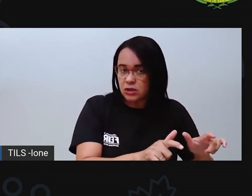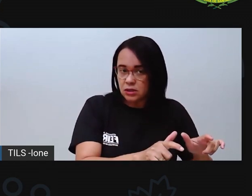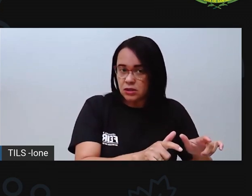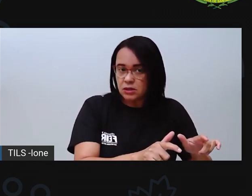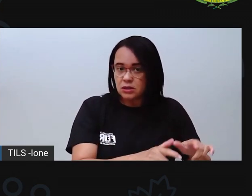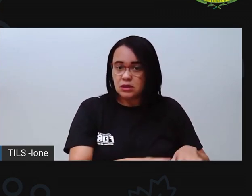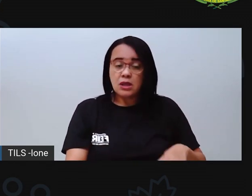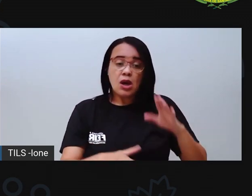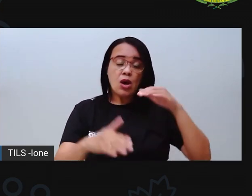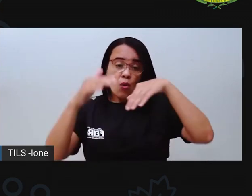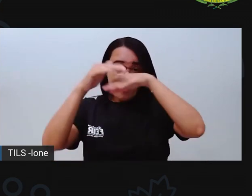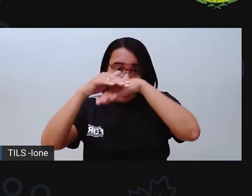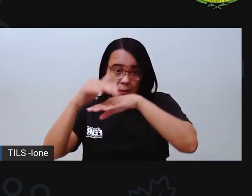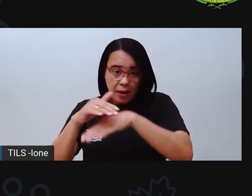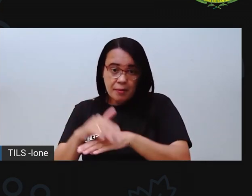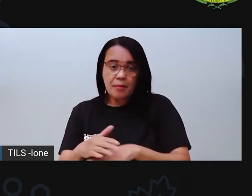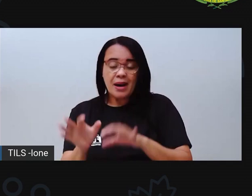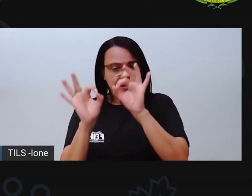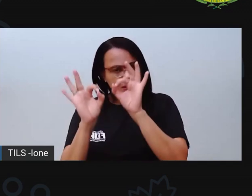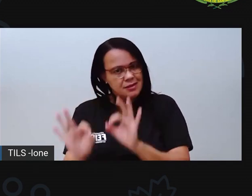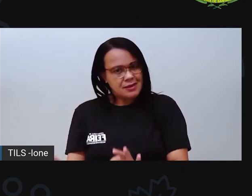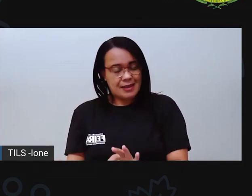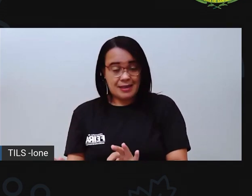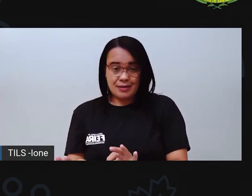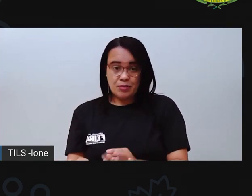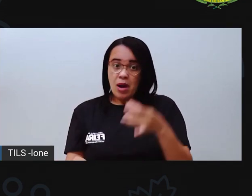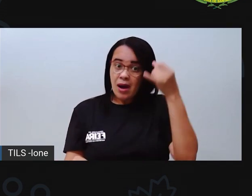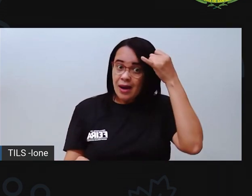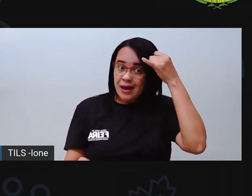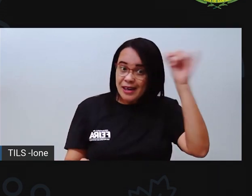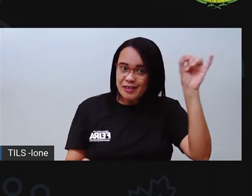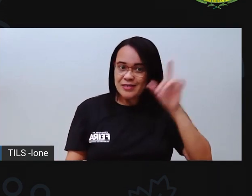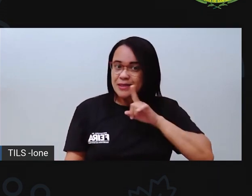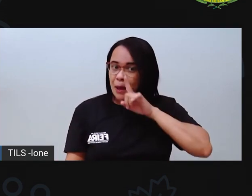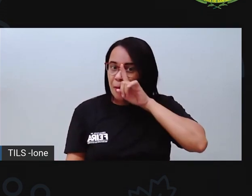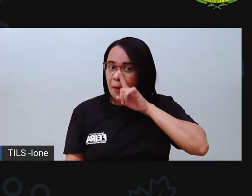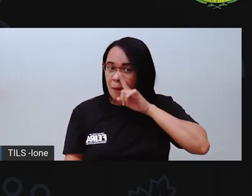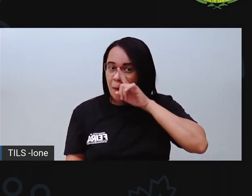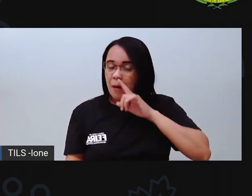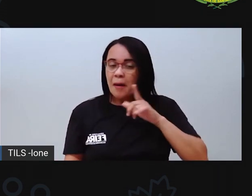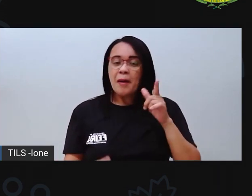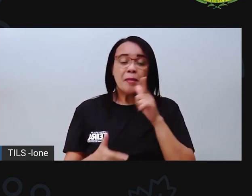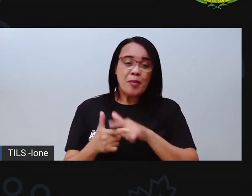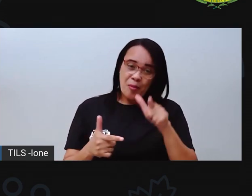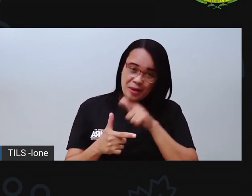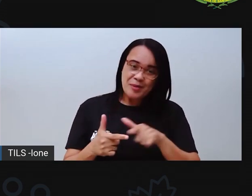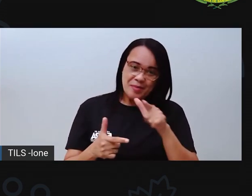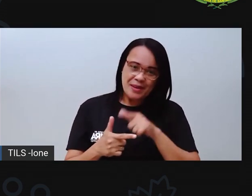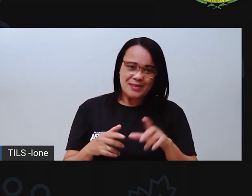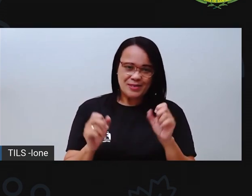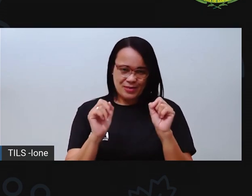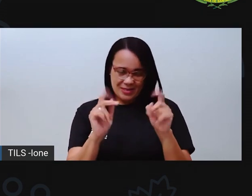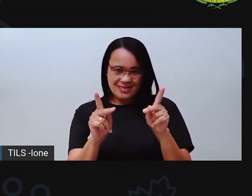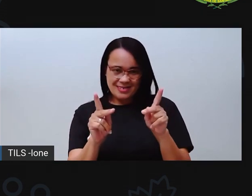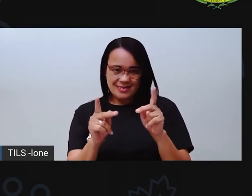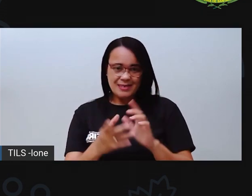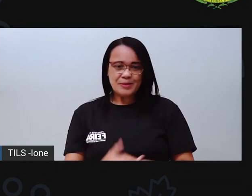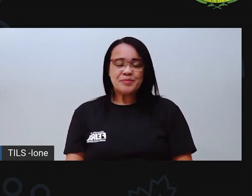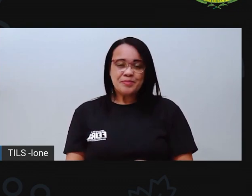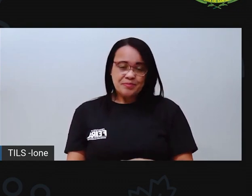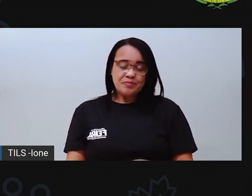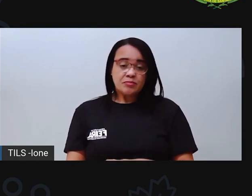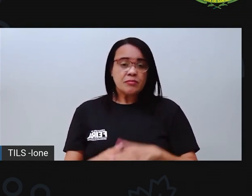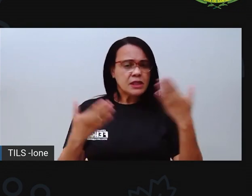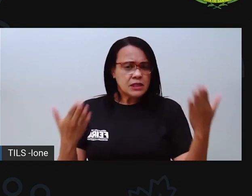guardar direitinho. Pra que não aconteça nenhum acidente. Tá certo, gente? Eu quero ver, né? Vocês dizendo aí nos